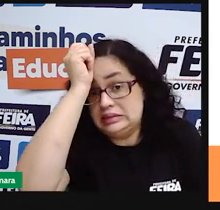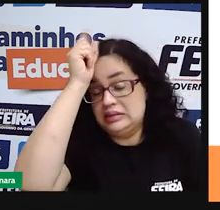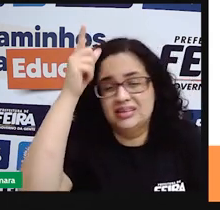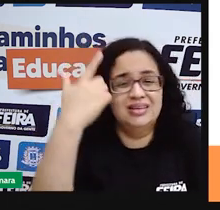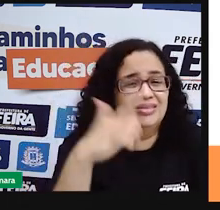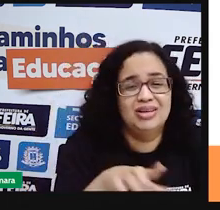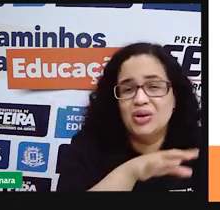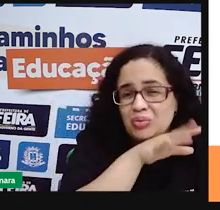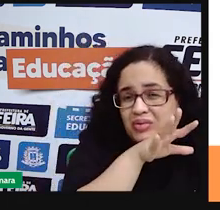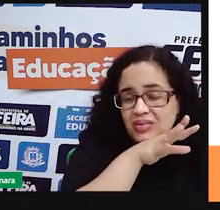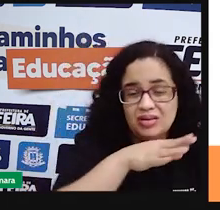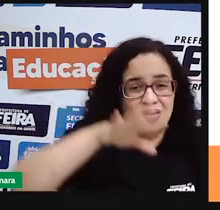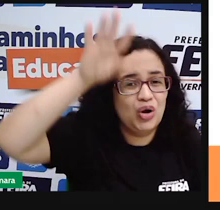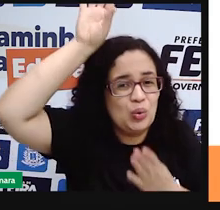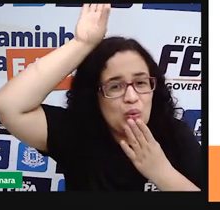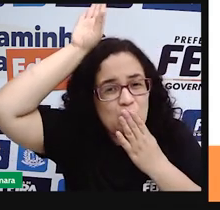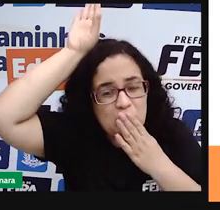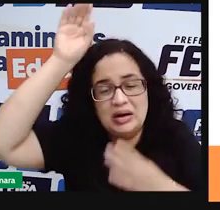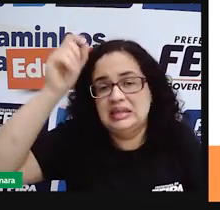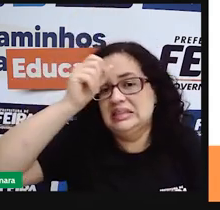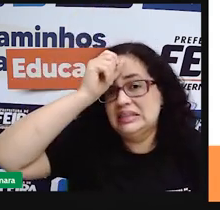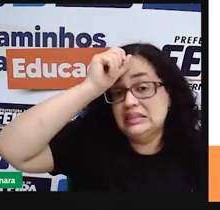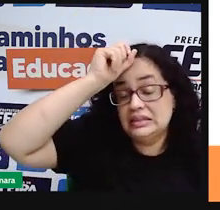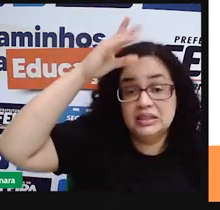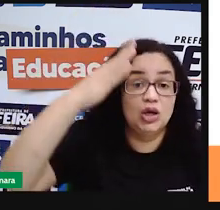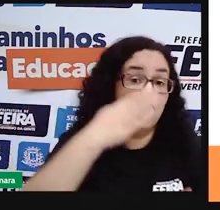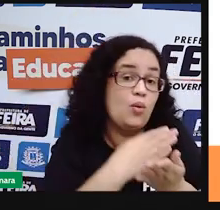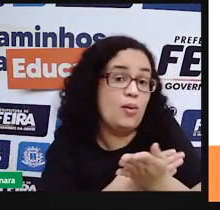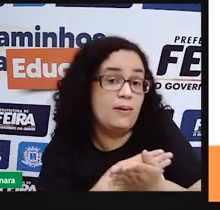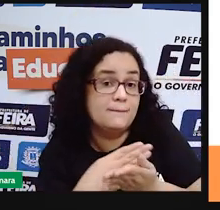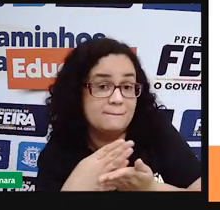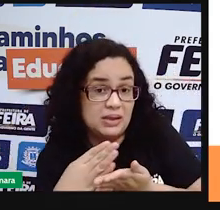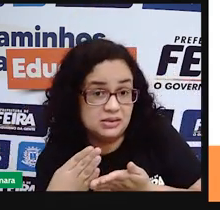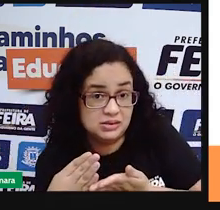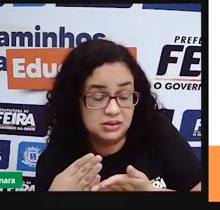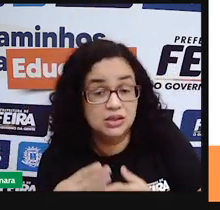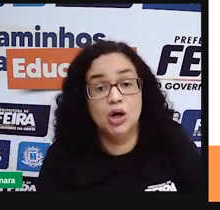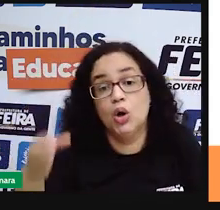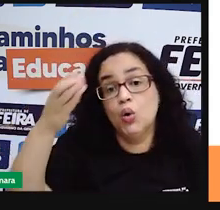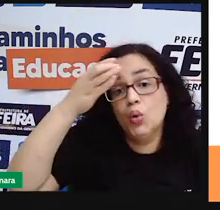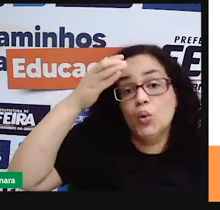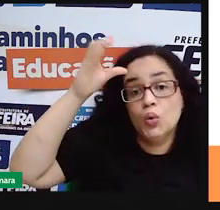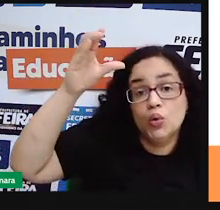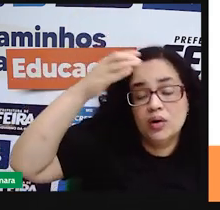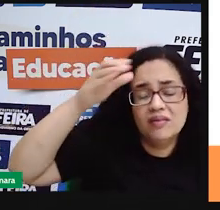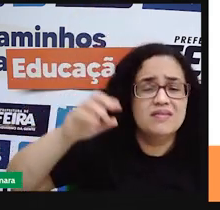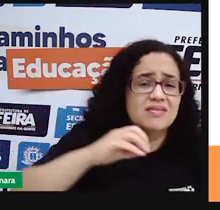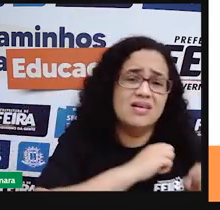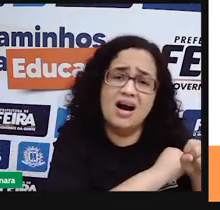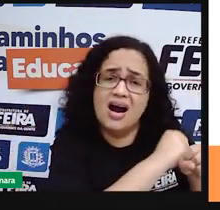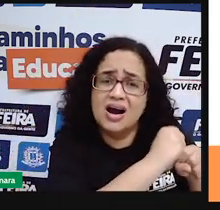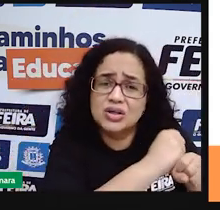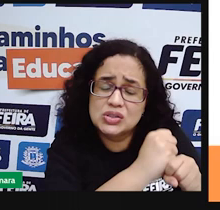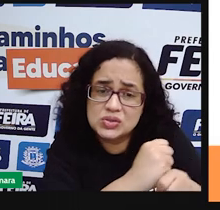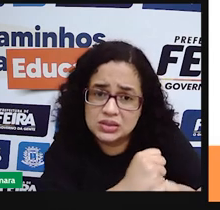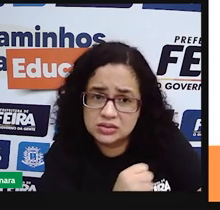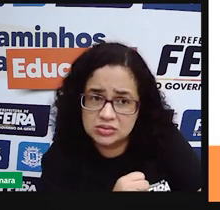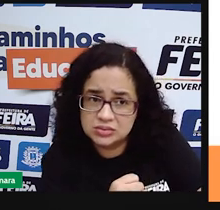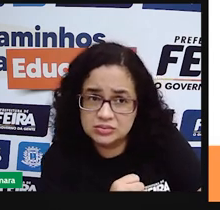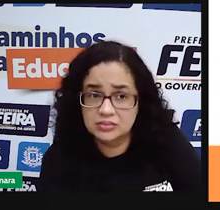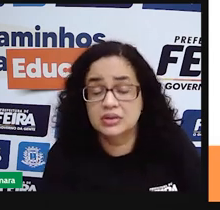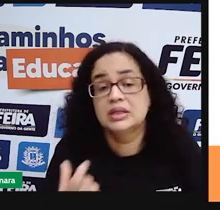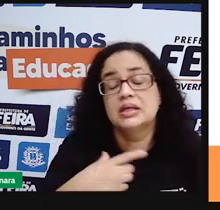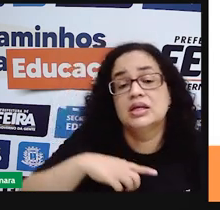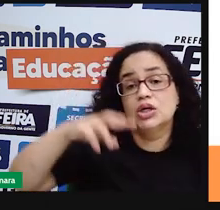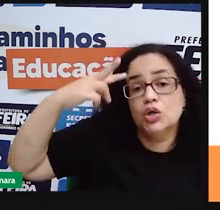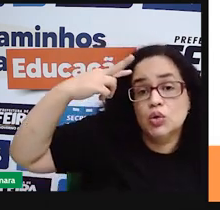os indígenas. Ideias que começaram com esse desencontro cultural e que por muitos anos passaram entre as histórias,